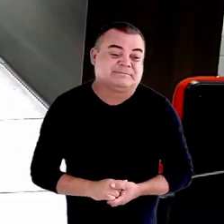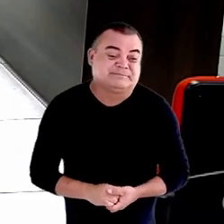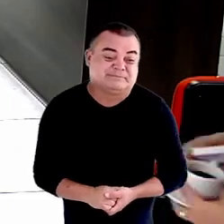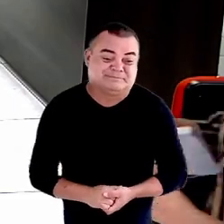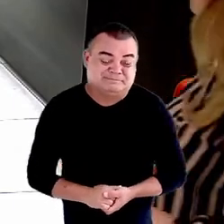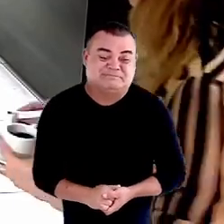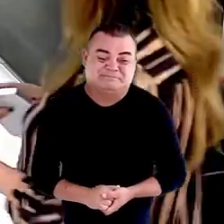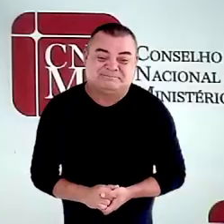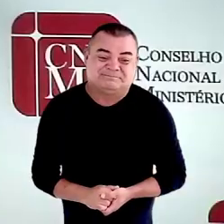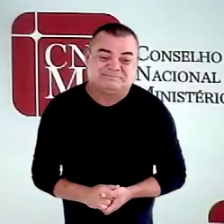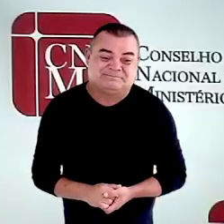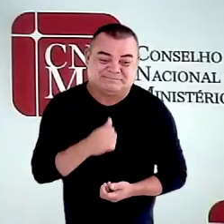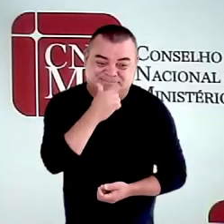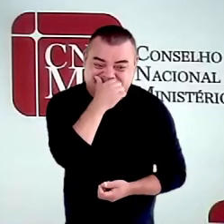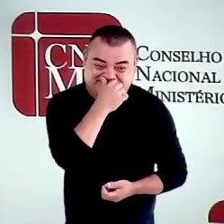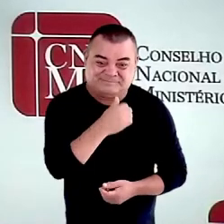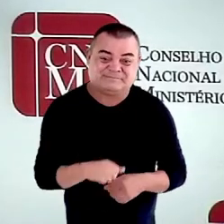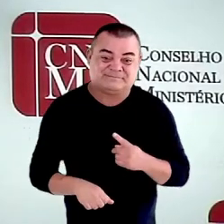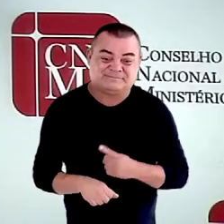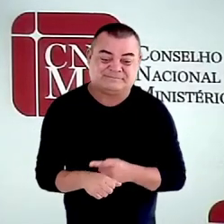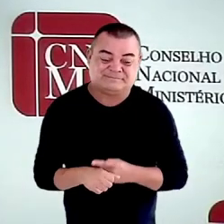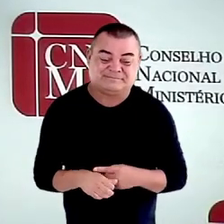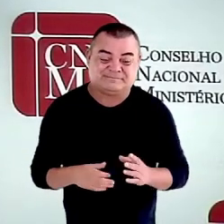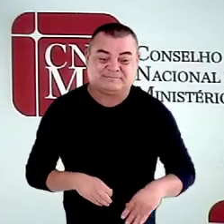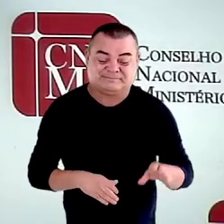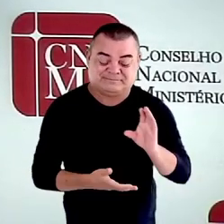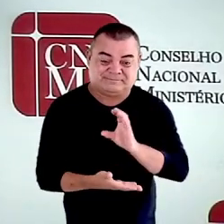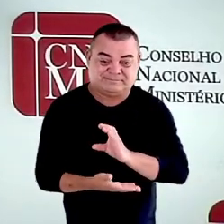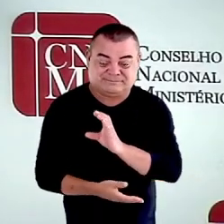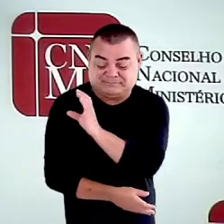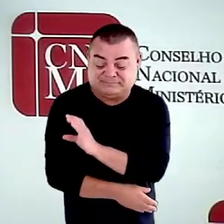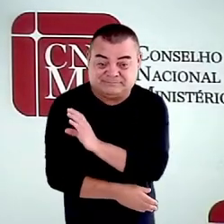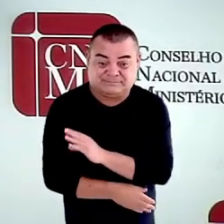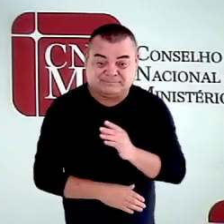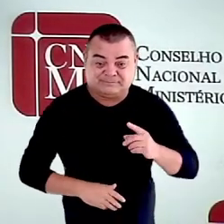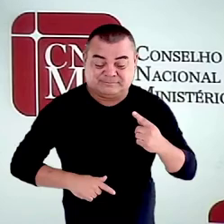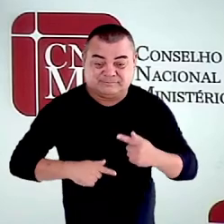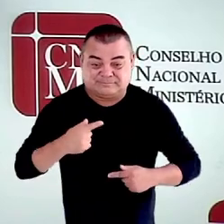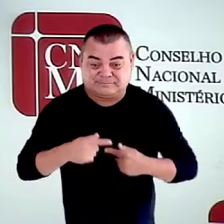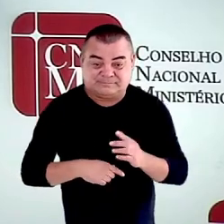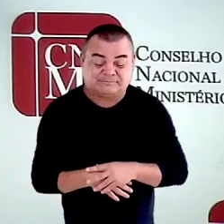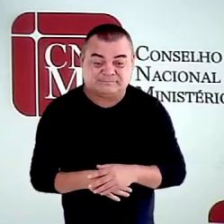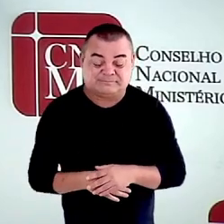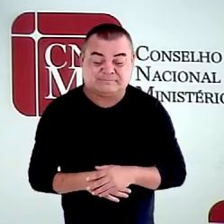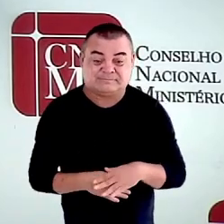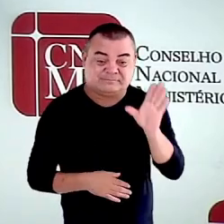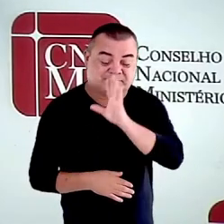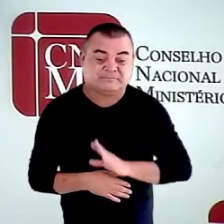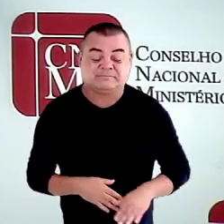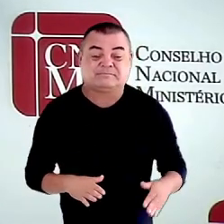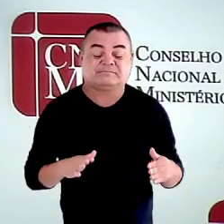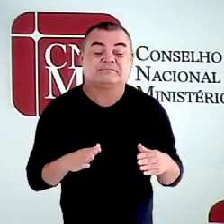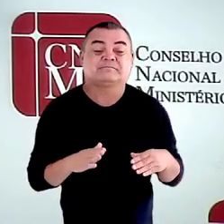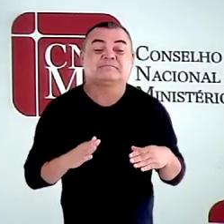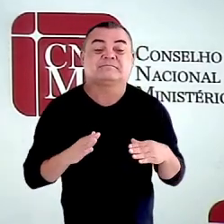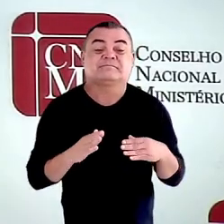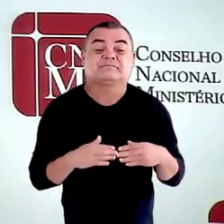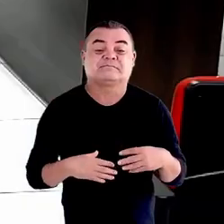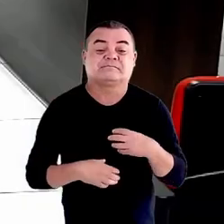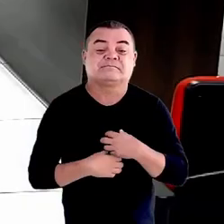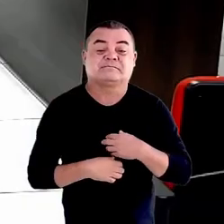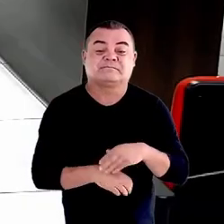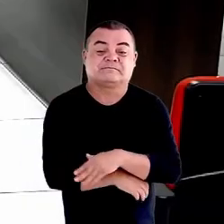Neste momento, passamos a palavra para a coordenação do Movimento Nacional da População em Situação de Rua, doutor Samuel Rodrigues.